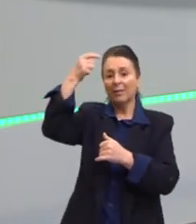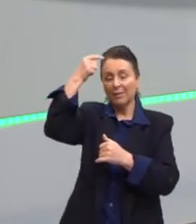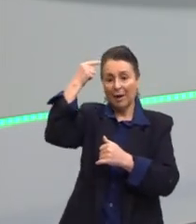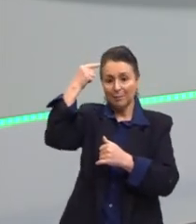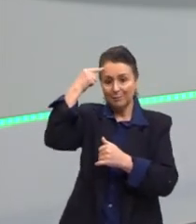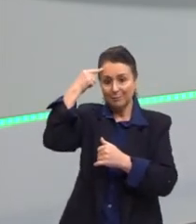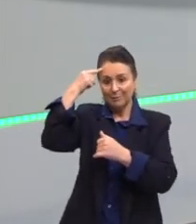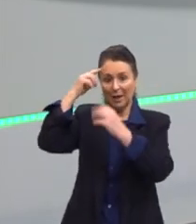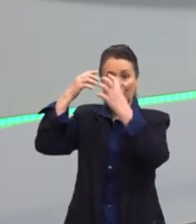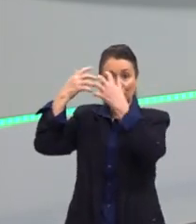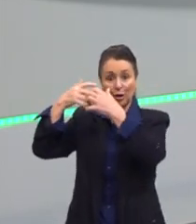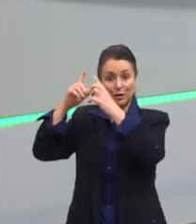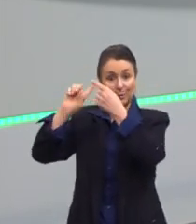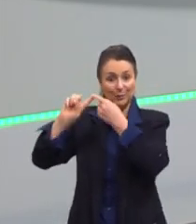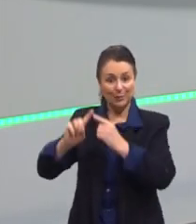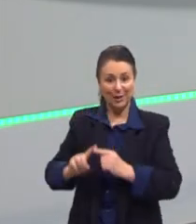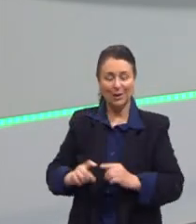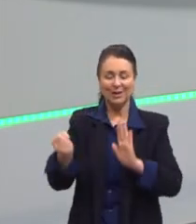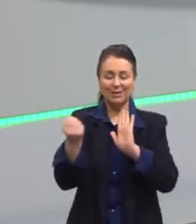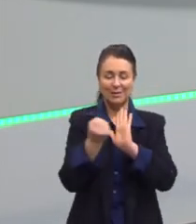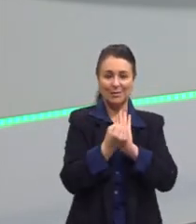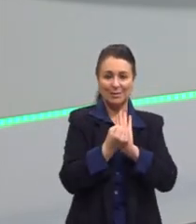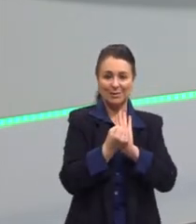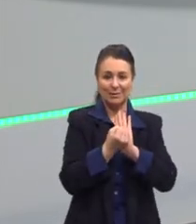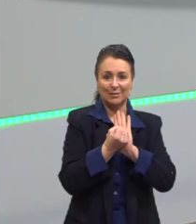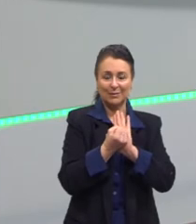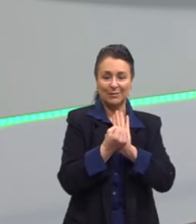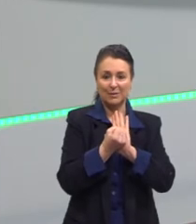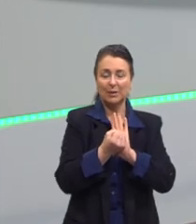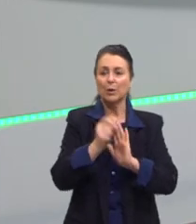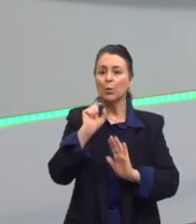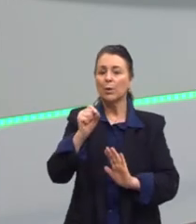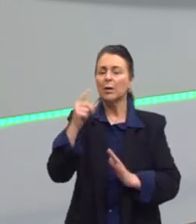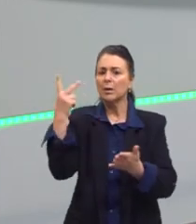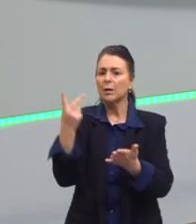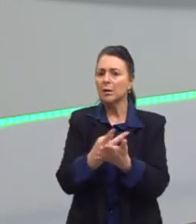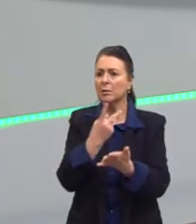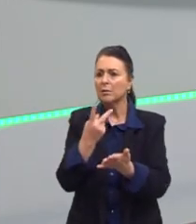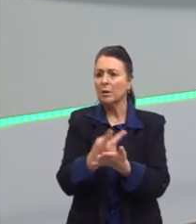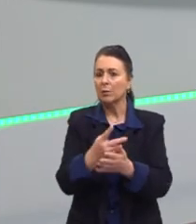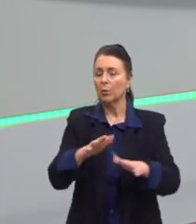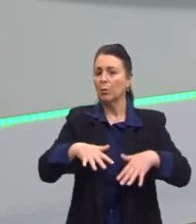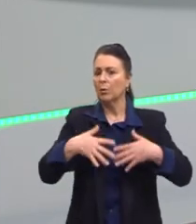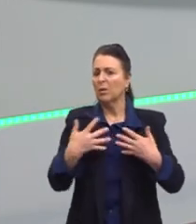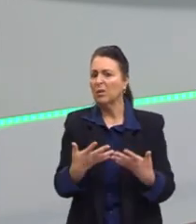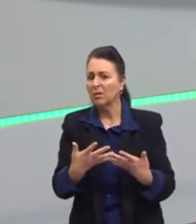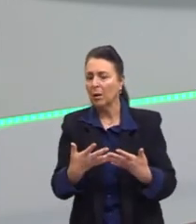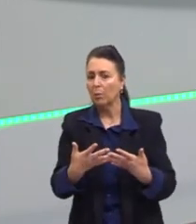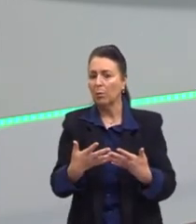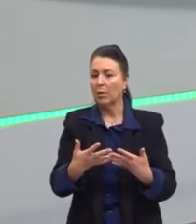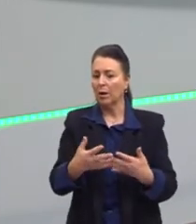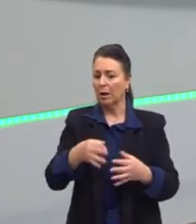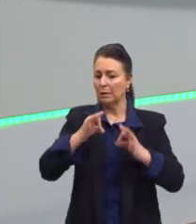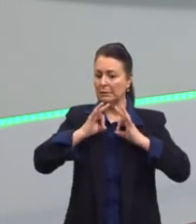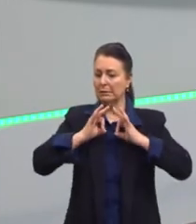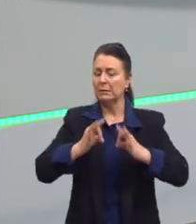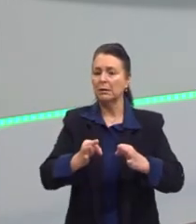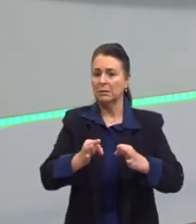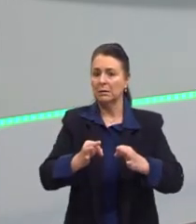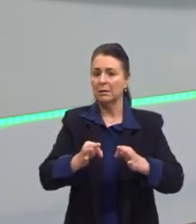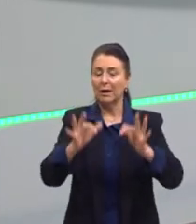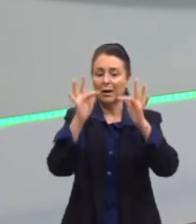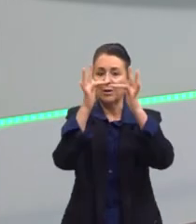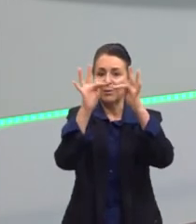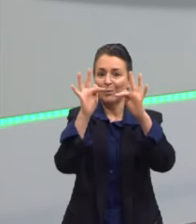simbólica. Olha aqui. O que está acontecendo? Então, a lógica está correta. Uma